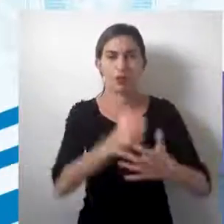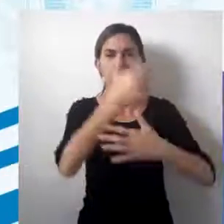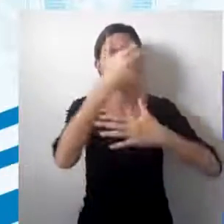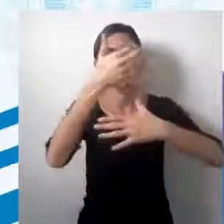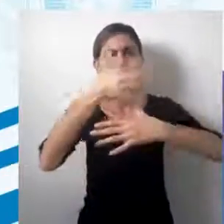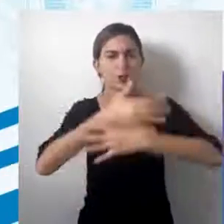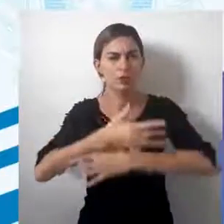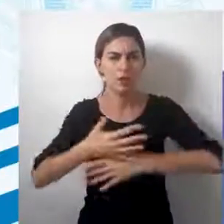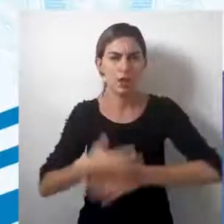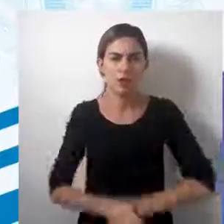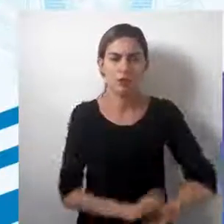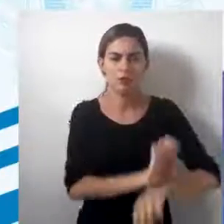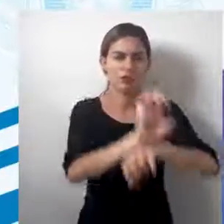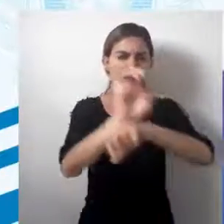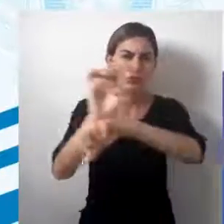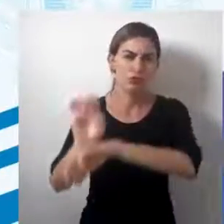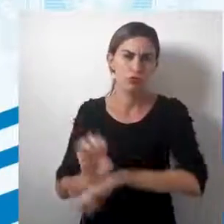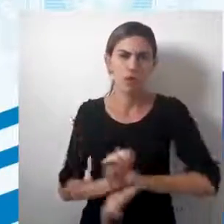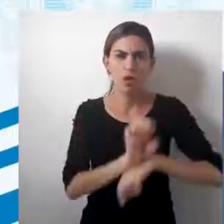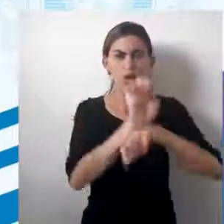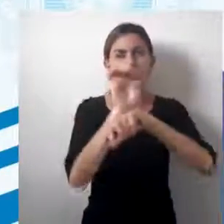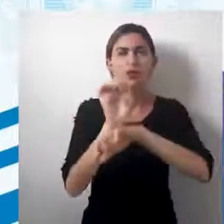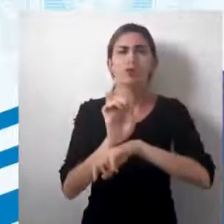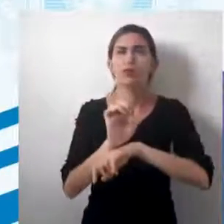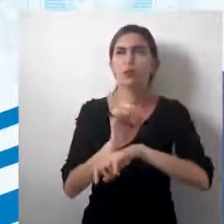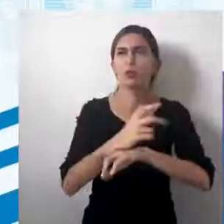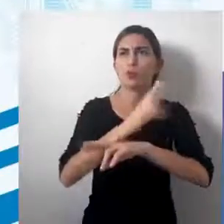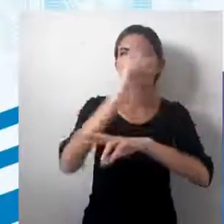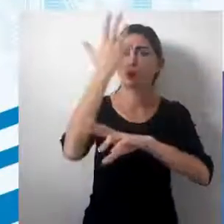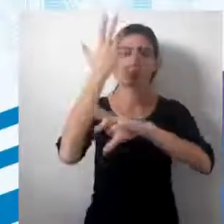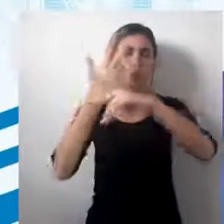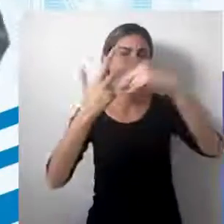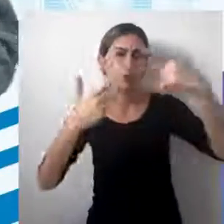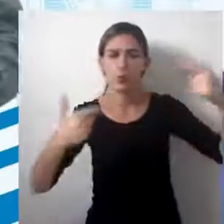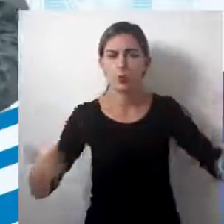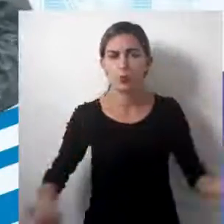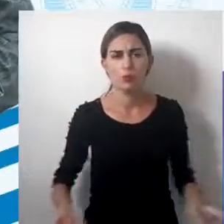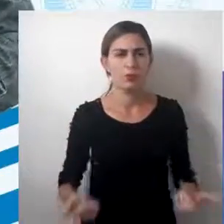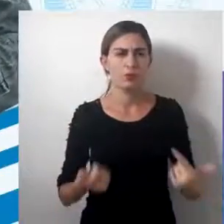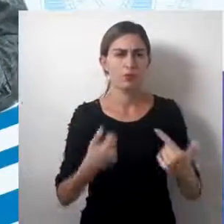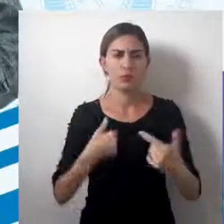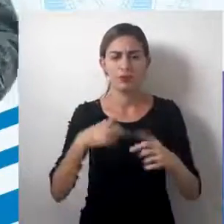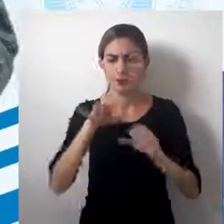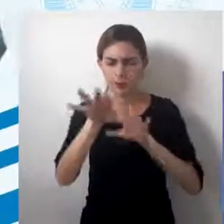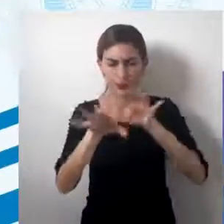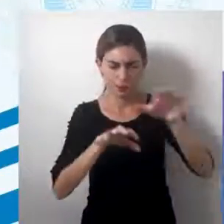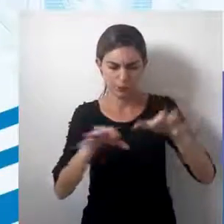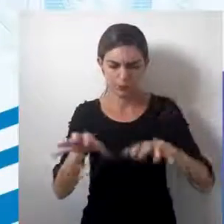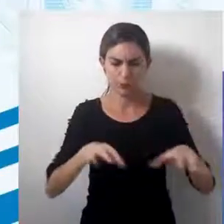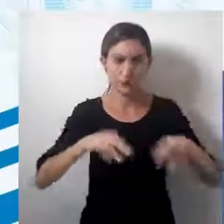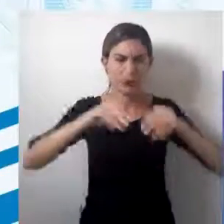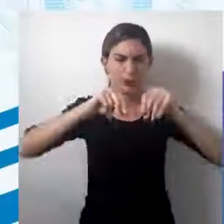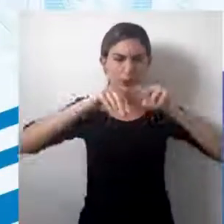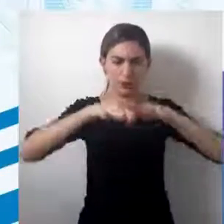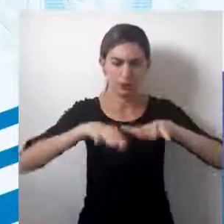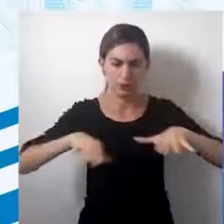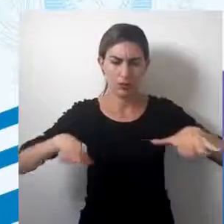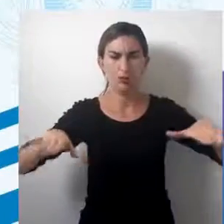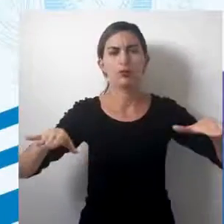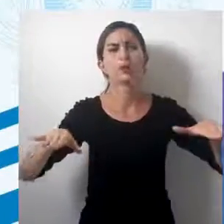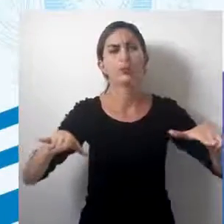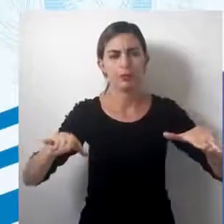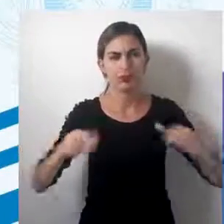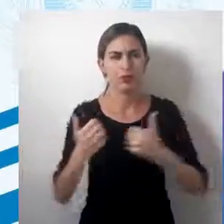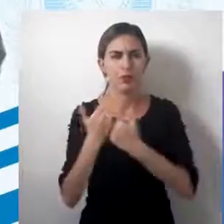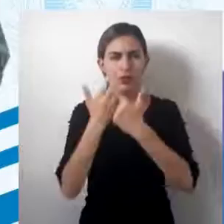primeiras cidades, primeiros estados, fenômenos e objetos que vão se acumulando sobre a superfície da